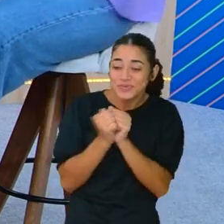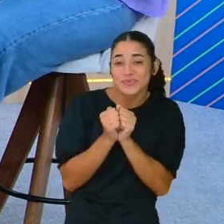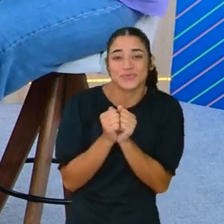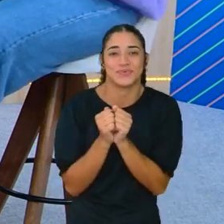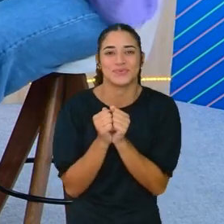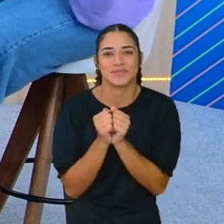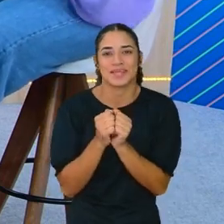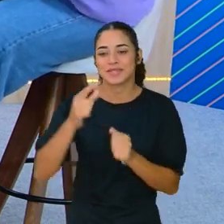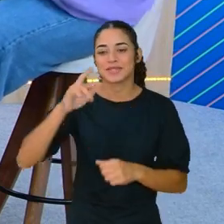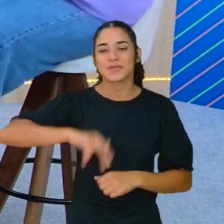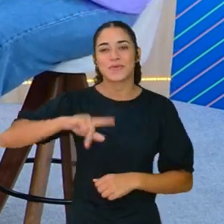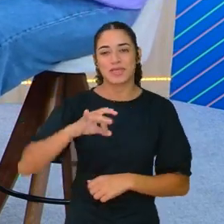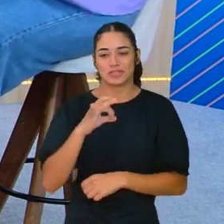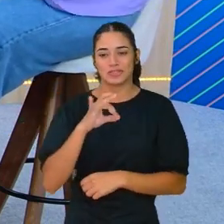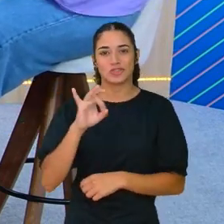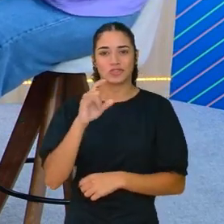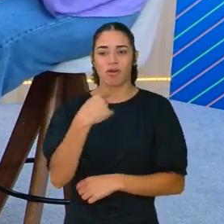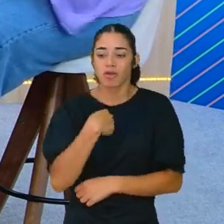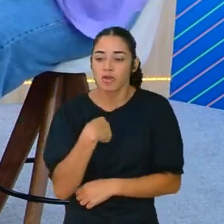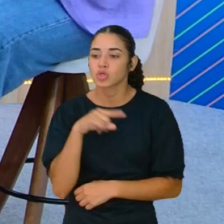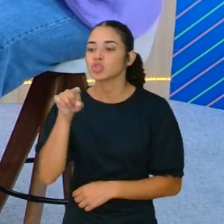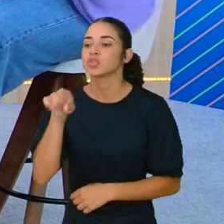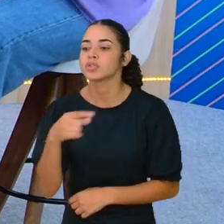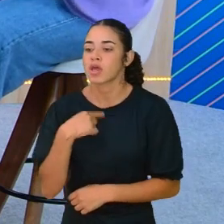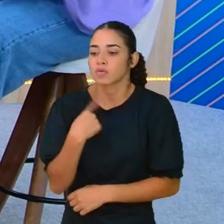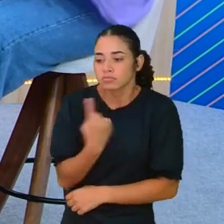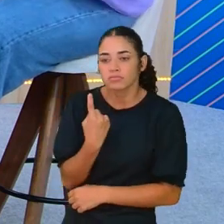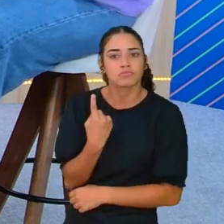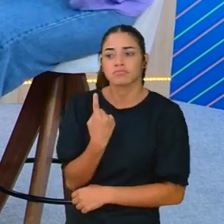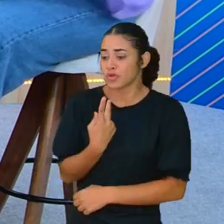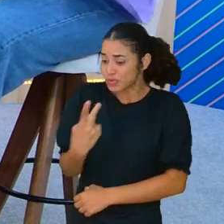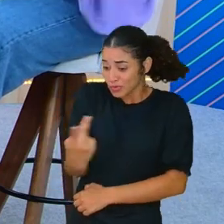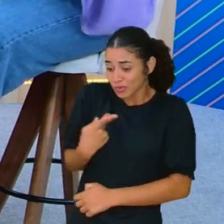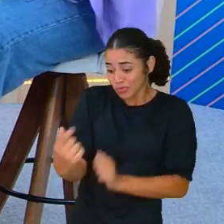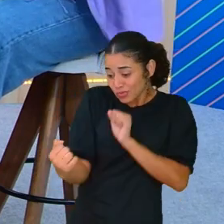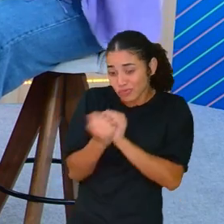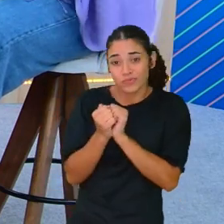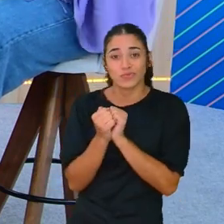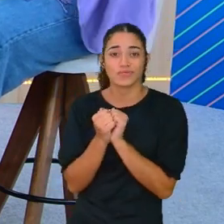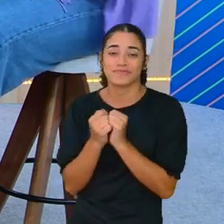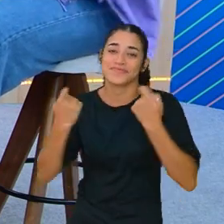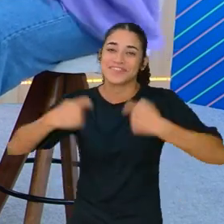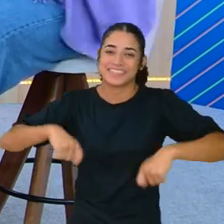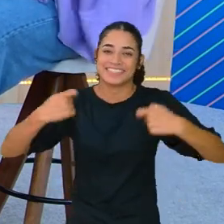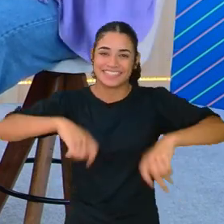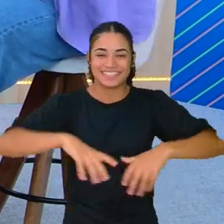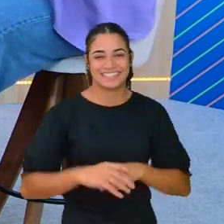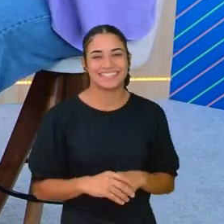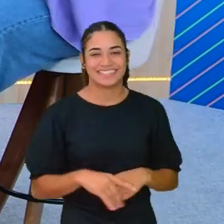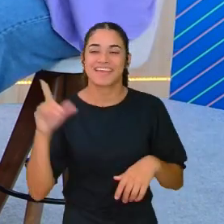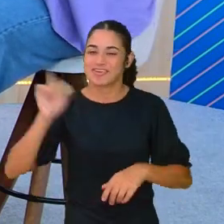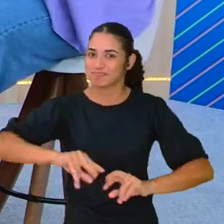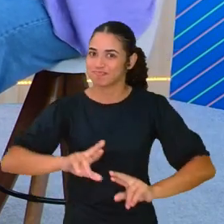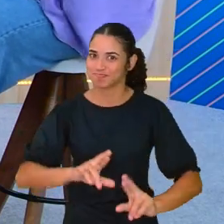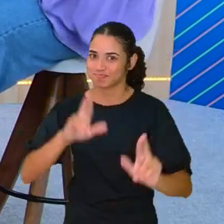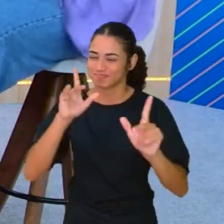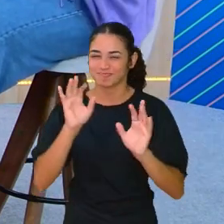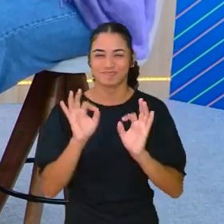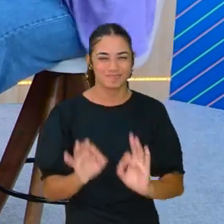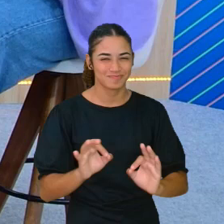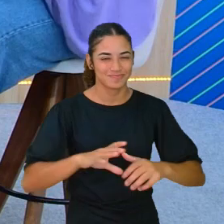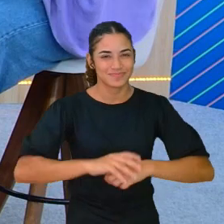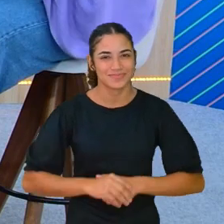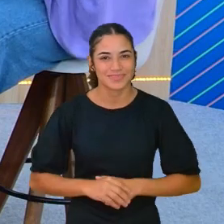eu aqui para você, mas nós dois juntos. Nós juntos, nós tantos juntos, né? Eu acho que esse é o diferencial da